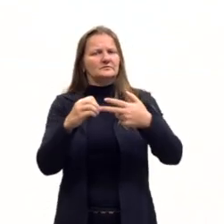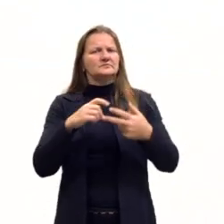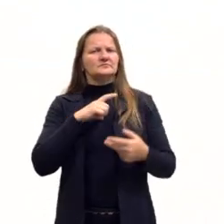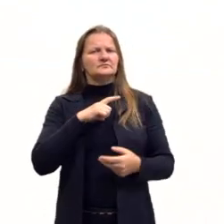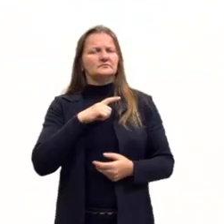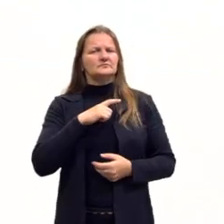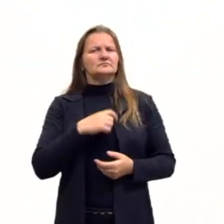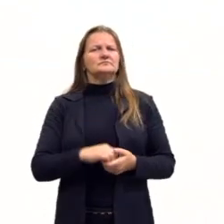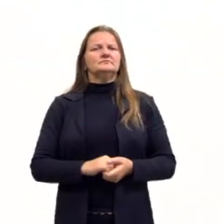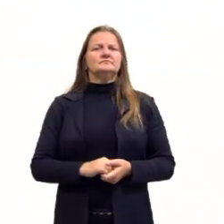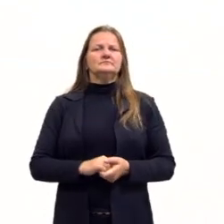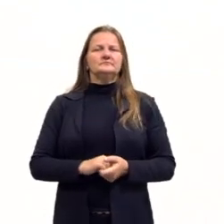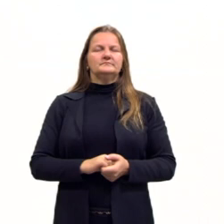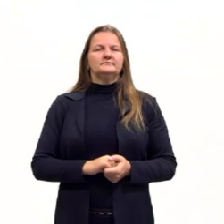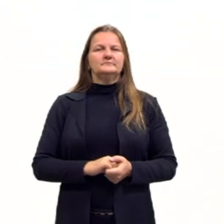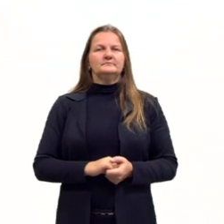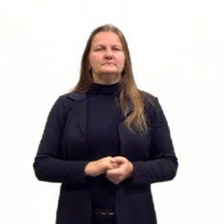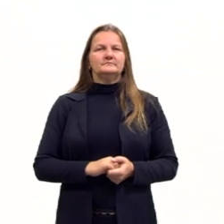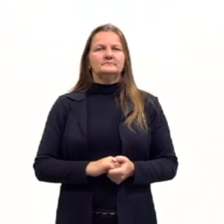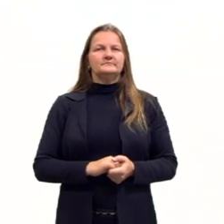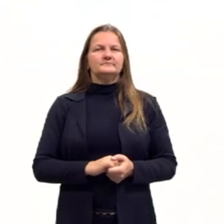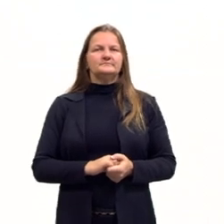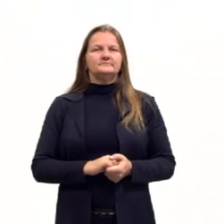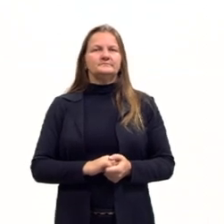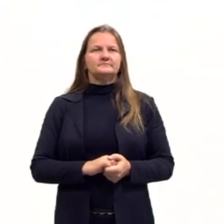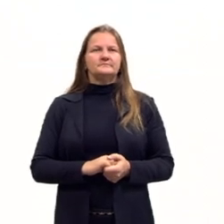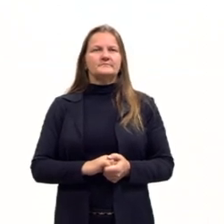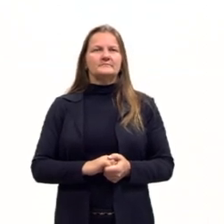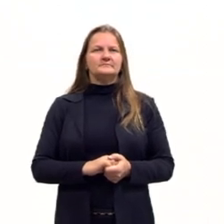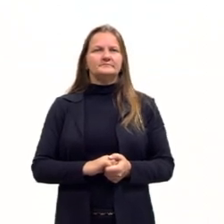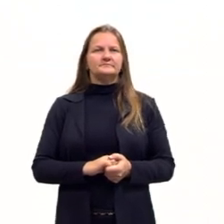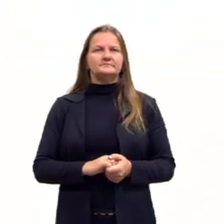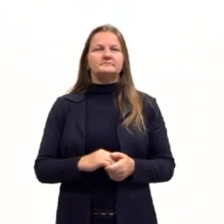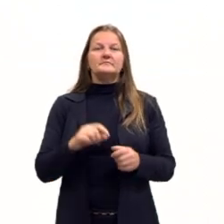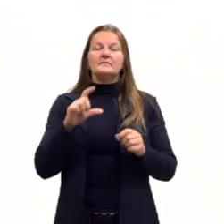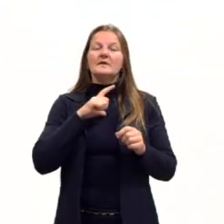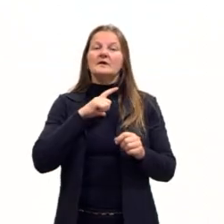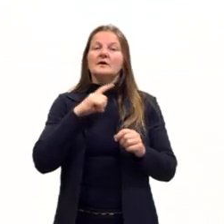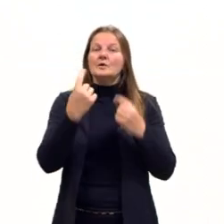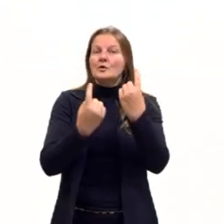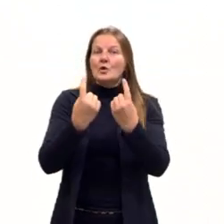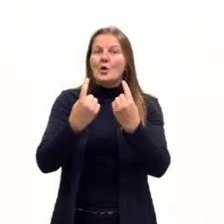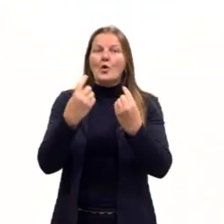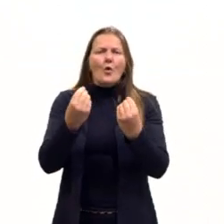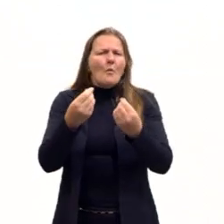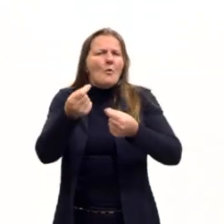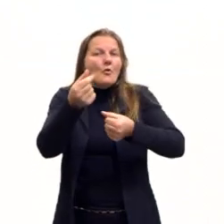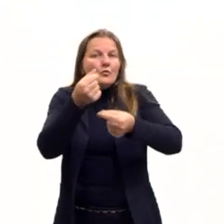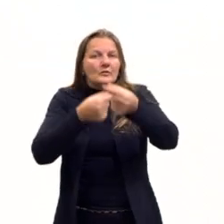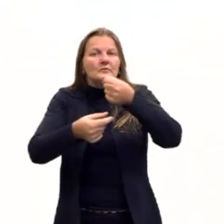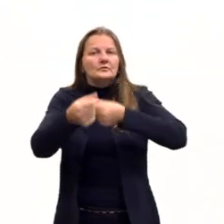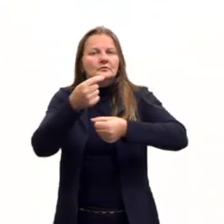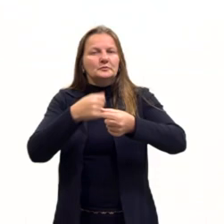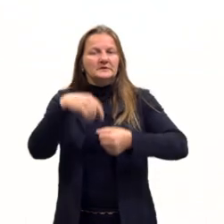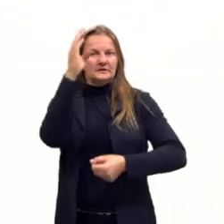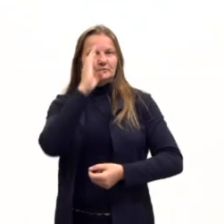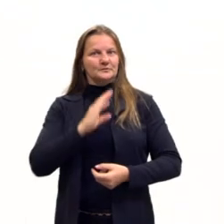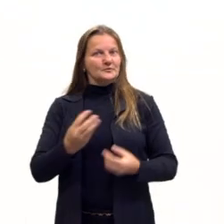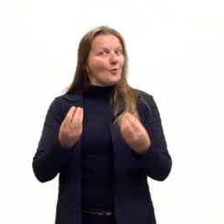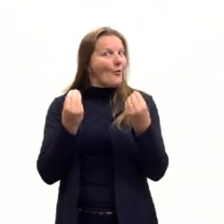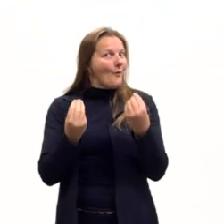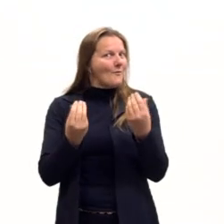questões, algumas coisas mais pontuais, outras, né, no encargo geral. Então, vamos ver.